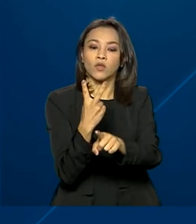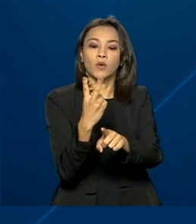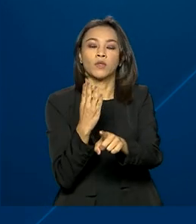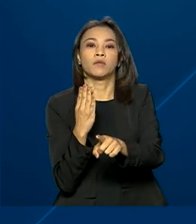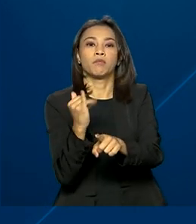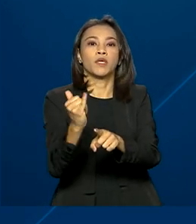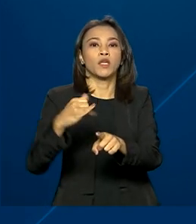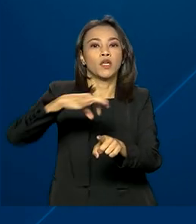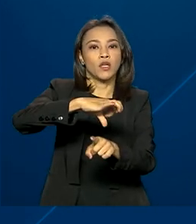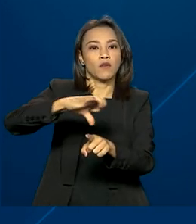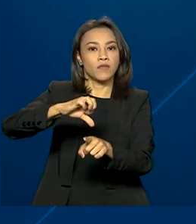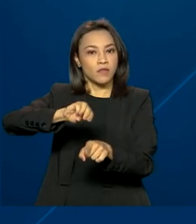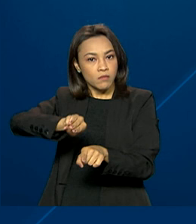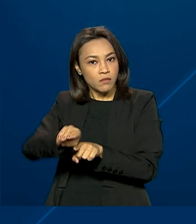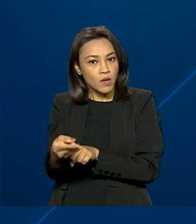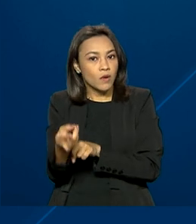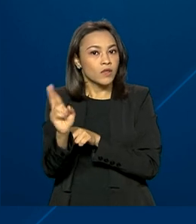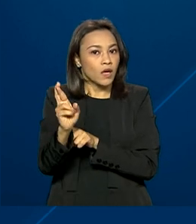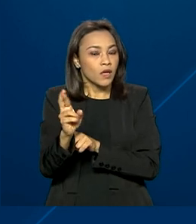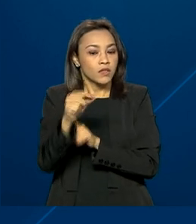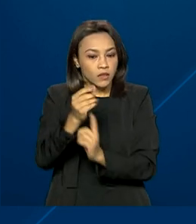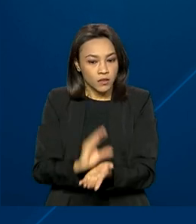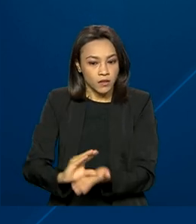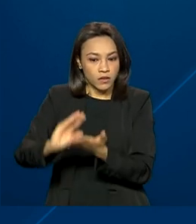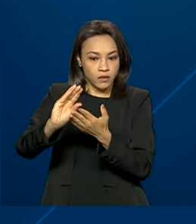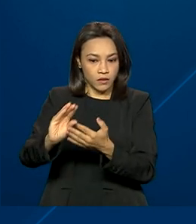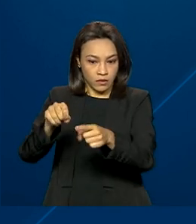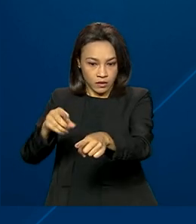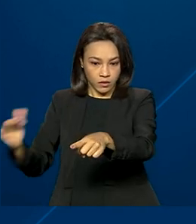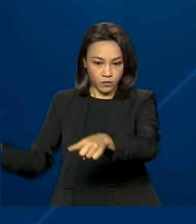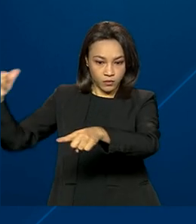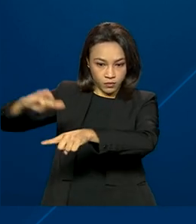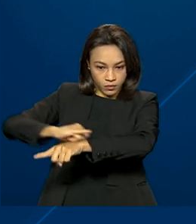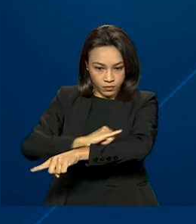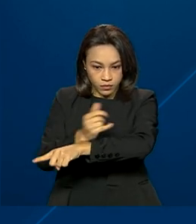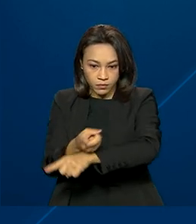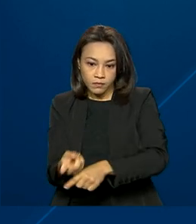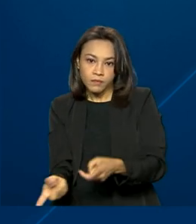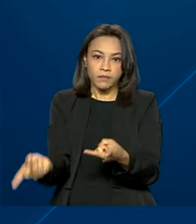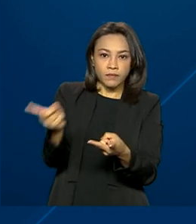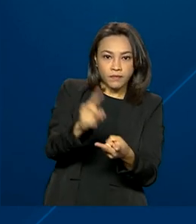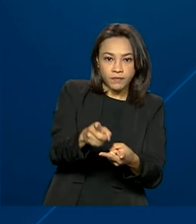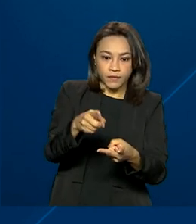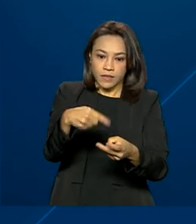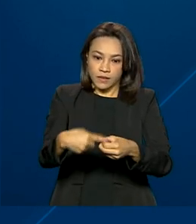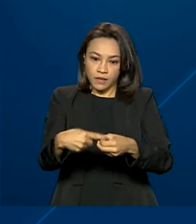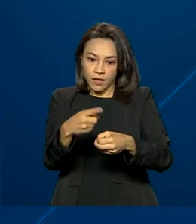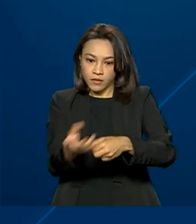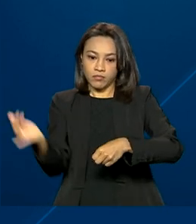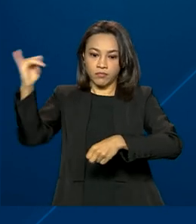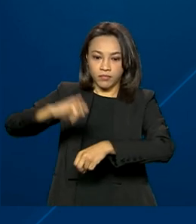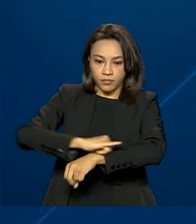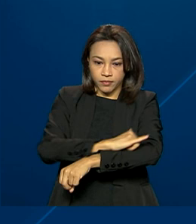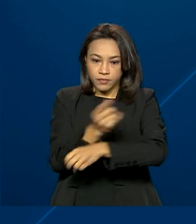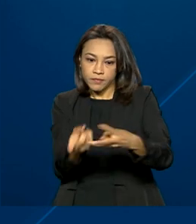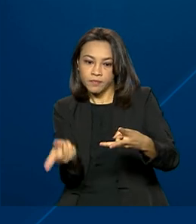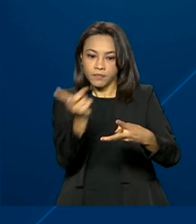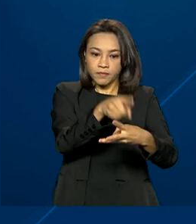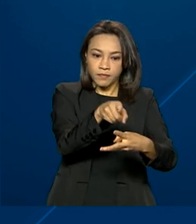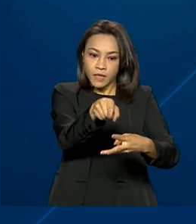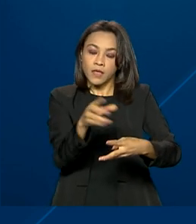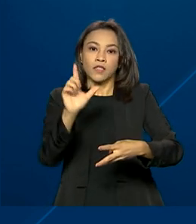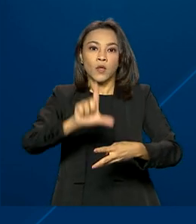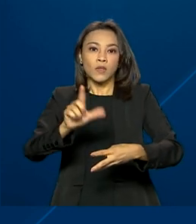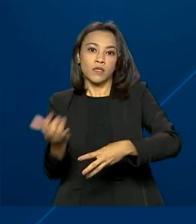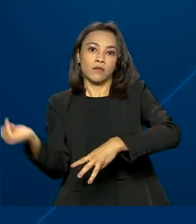900 milhões de reais nos aeroportos de Afonso Pena, em São José dos Pinhais, de Bacacheri, em Curitiba, e os de